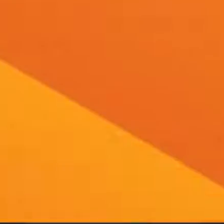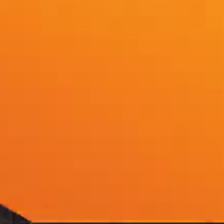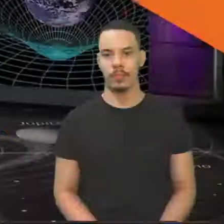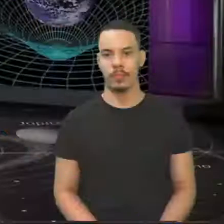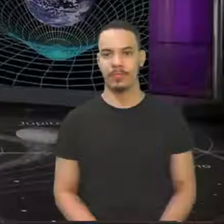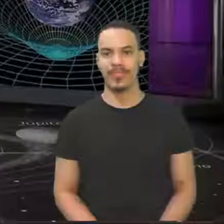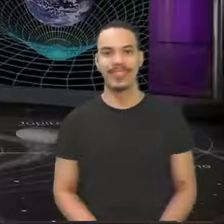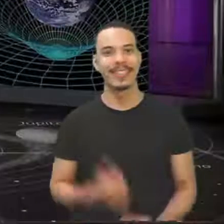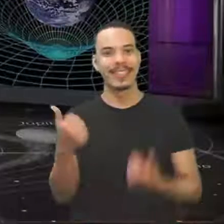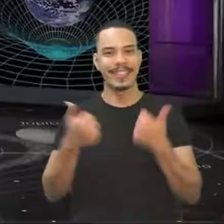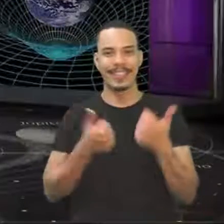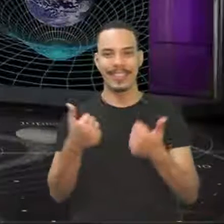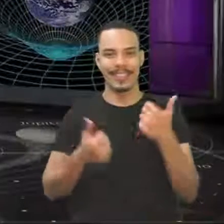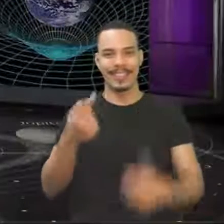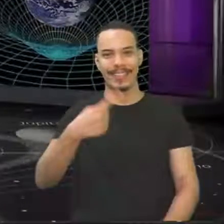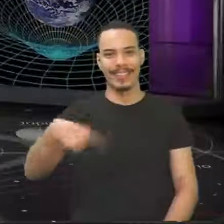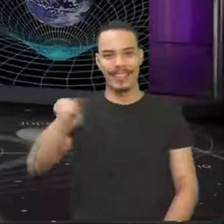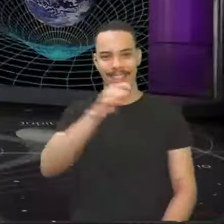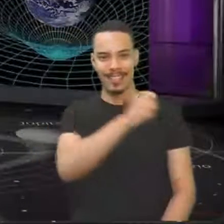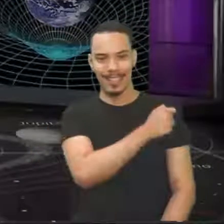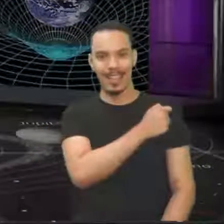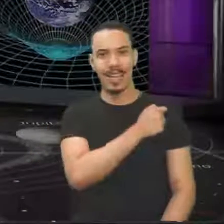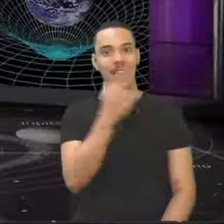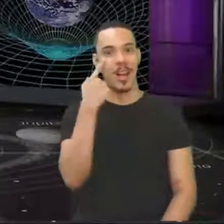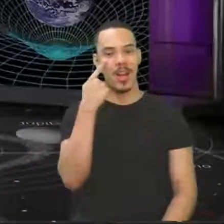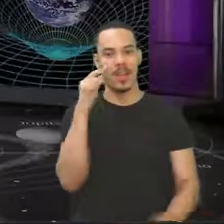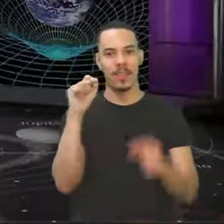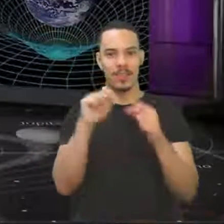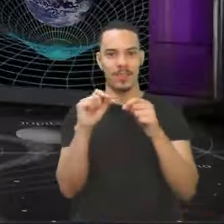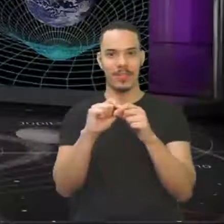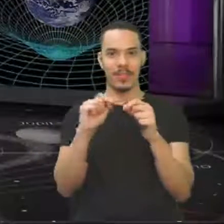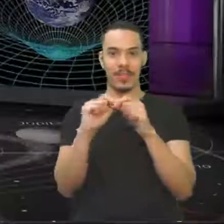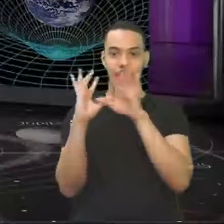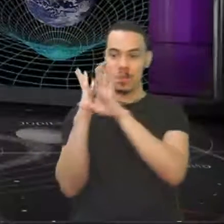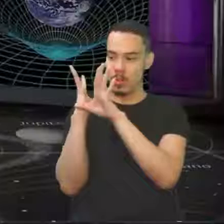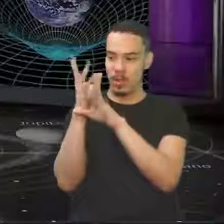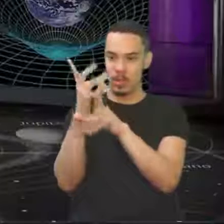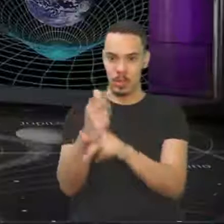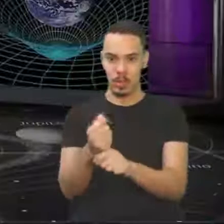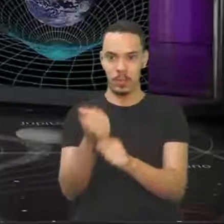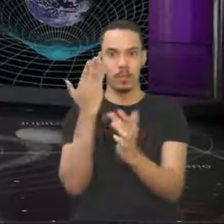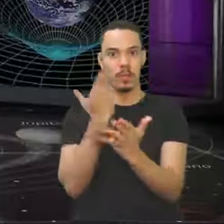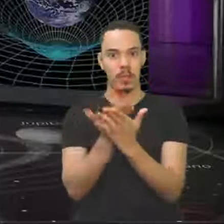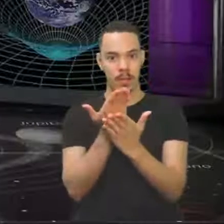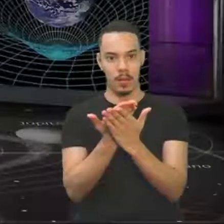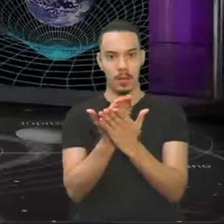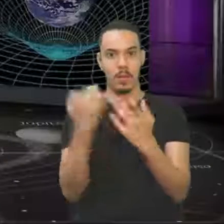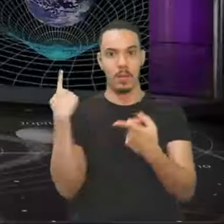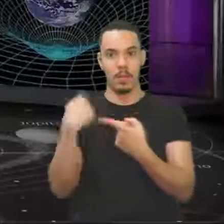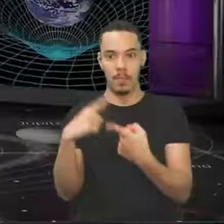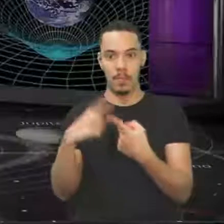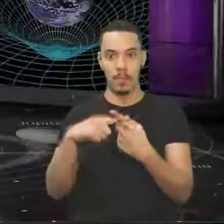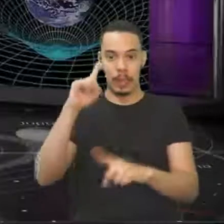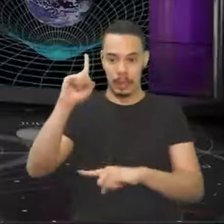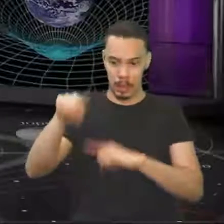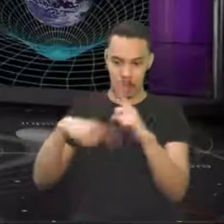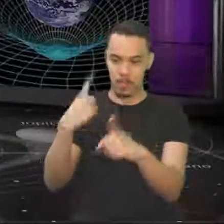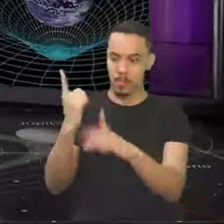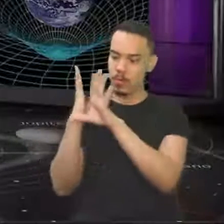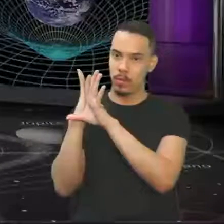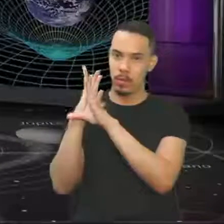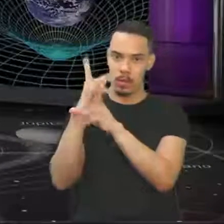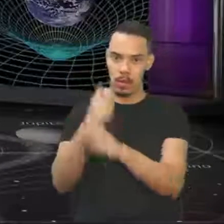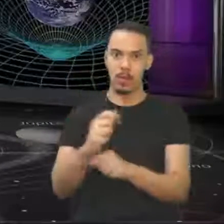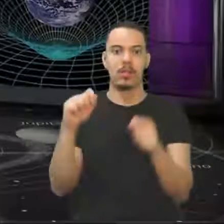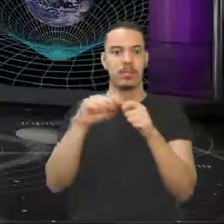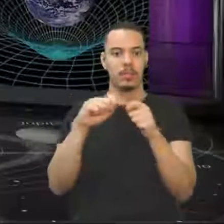E aí pessoal, agora vamos fazer aquele resumo legal da nossa aula, né, porque depois desse resumo vocês vão lá